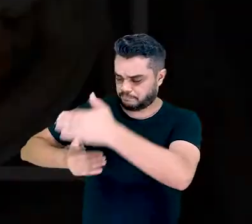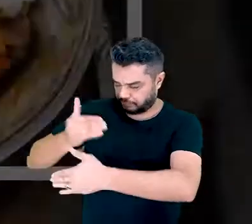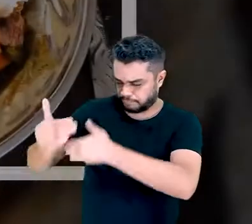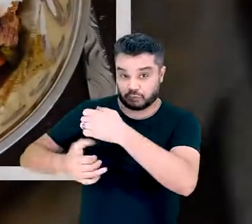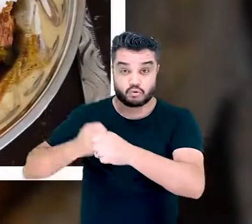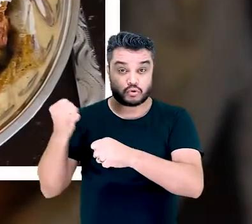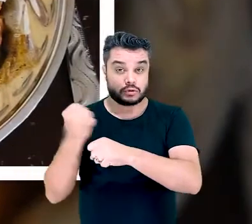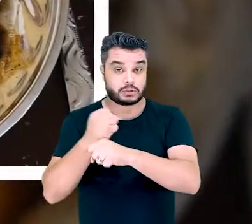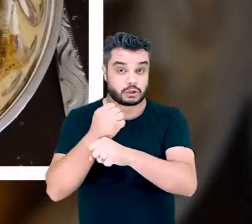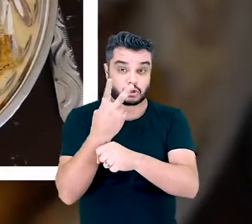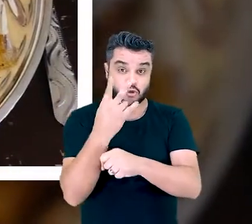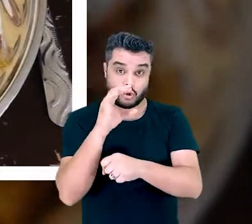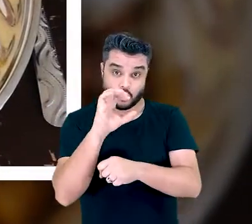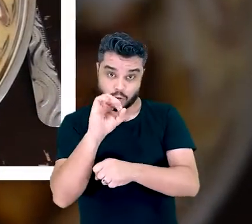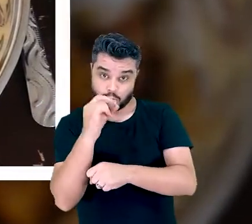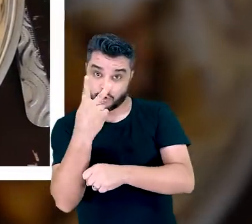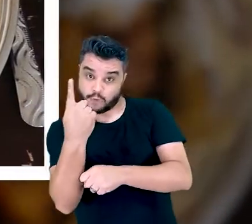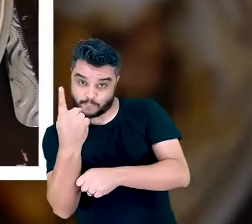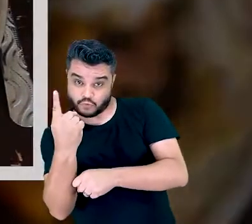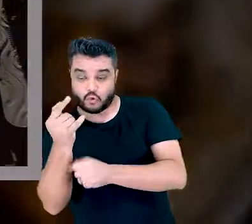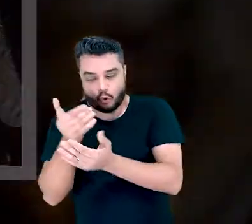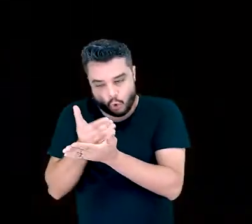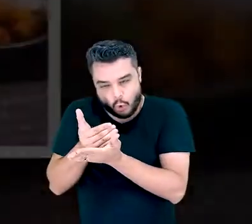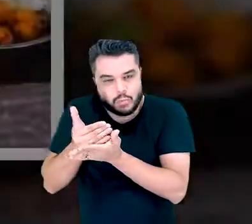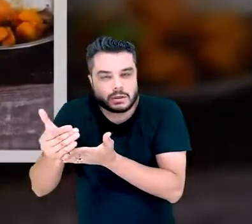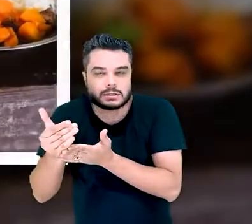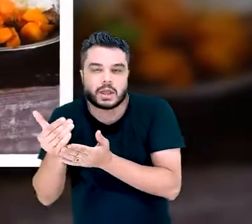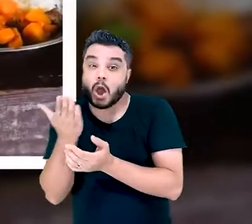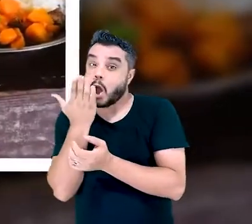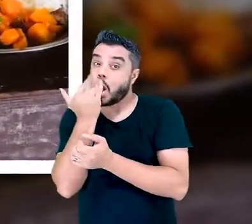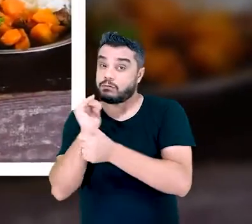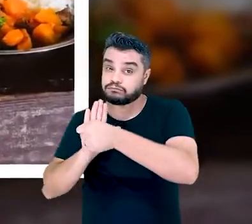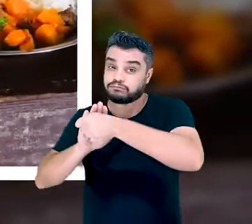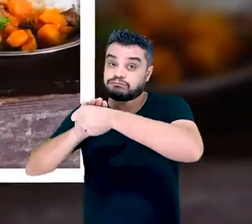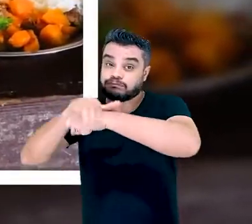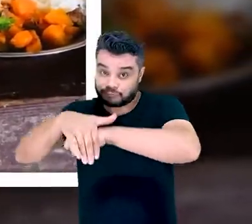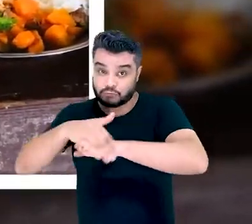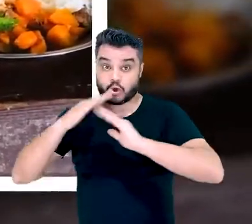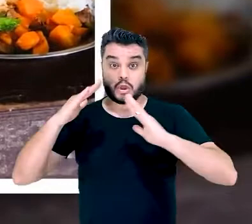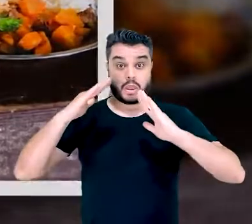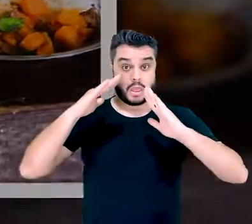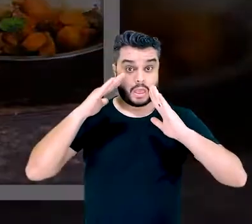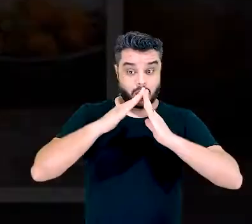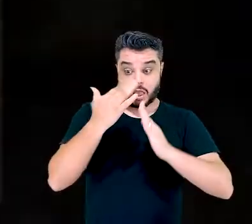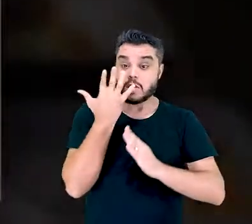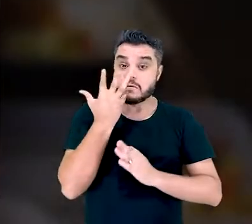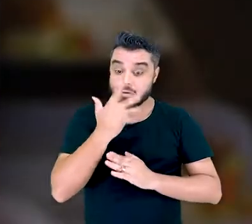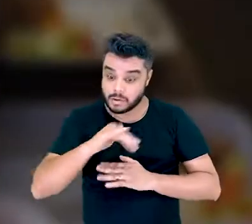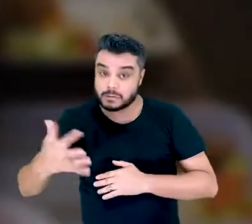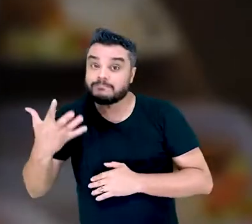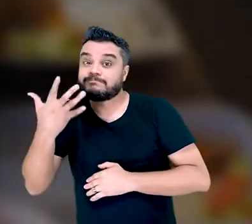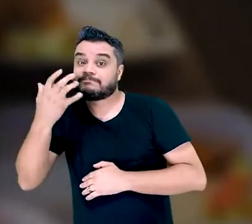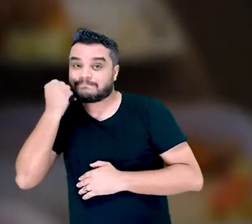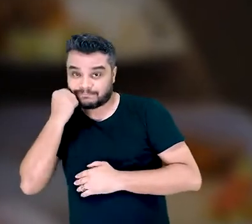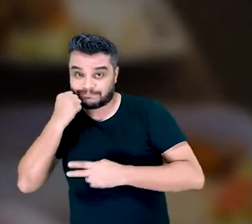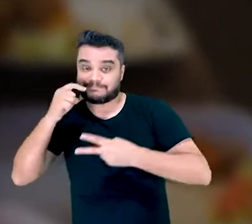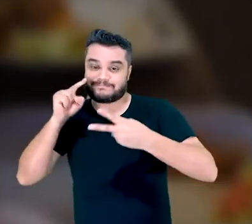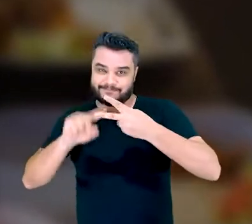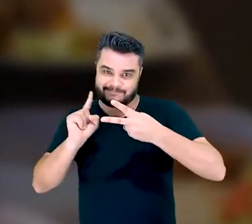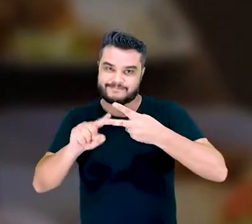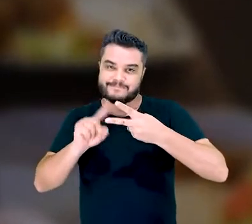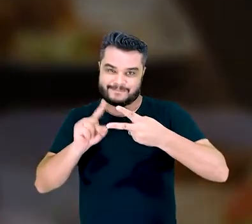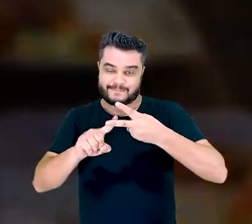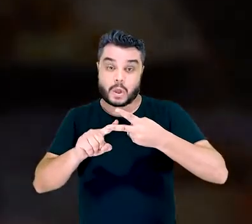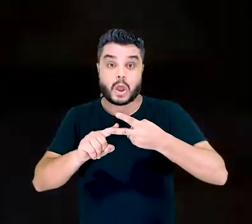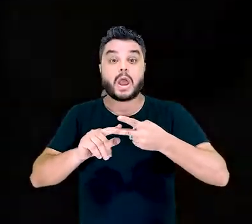esse ano nós começamos o projeto Jantar nos Orfanatos, no segundo orfanato, para a glória do nome do